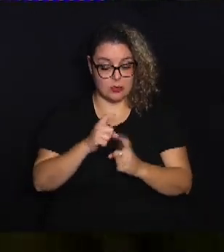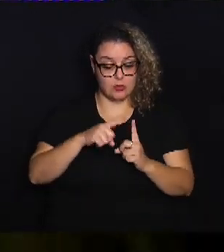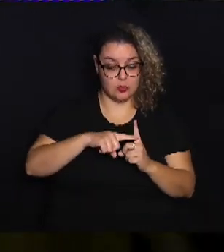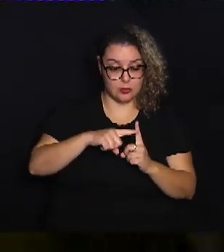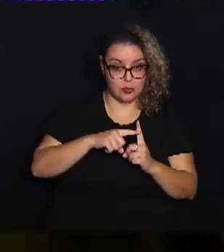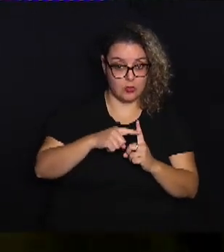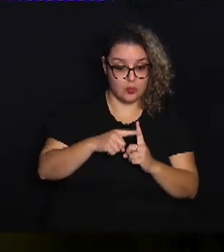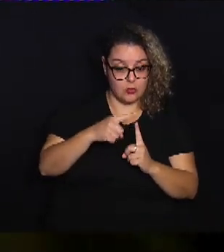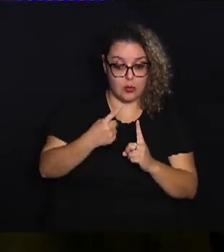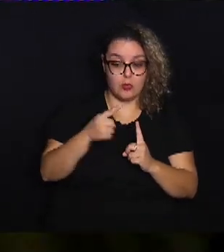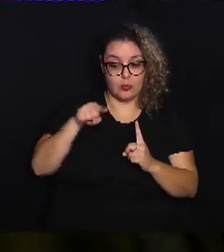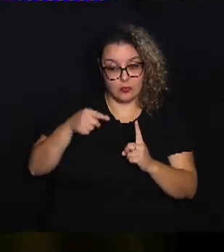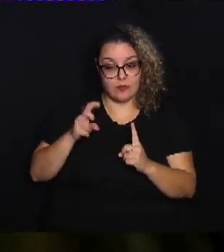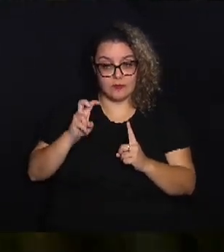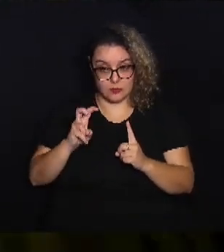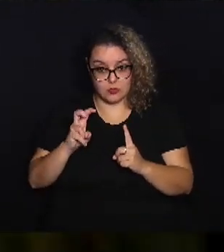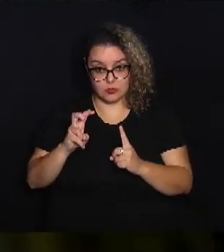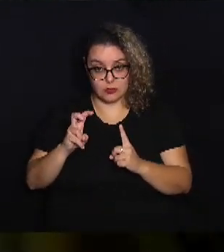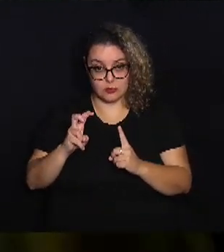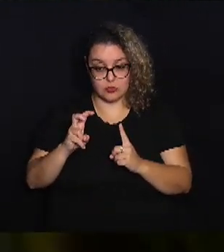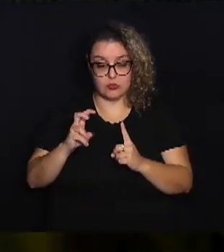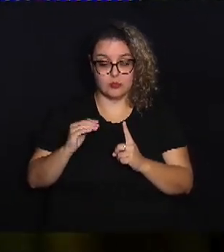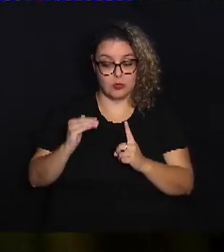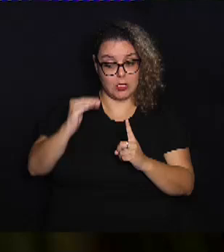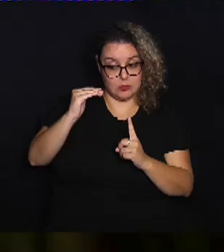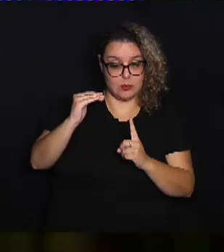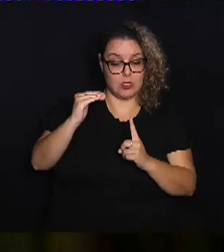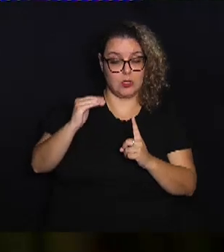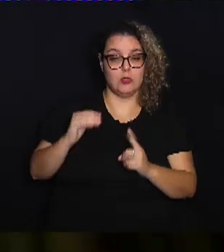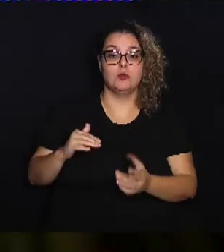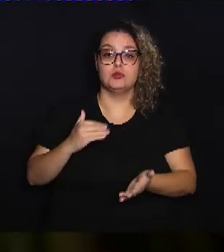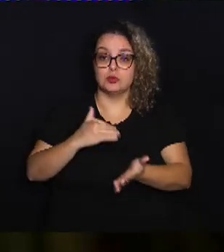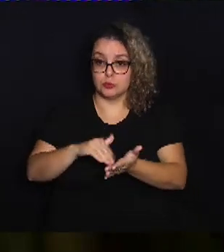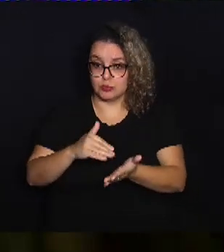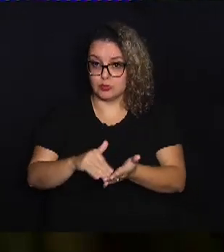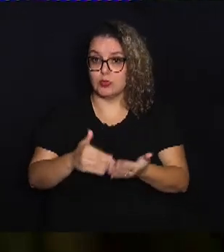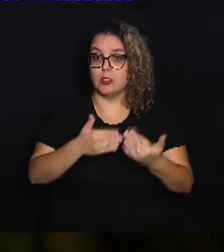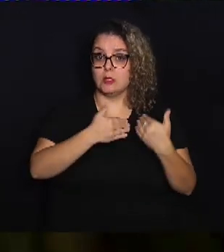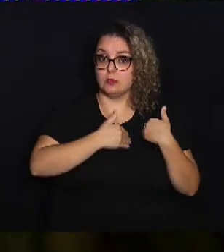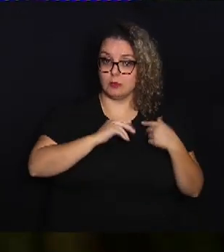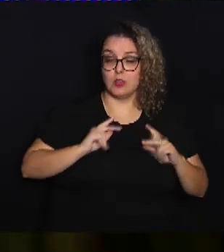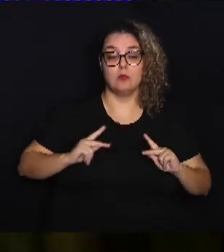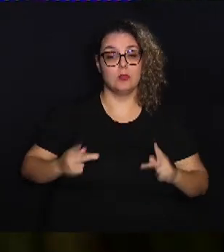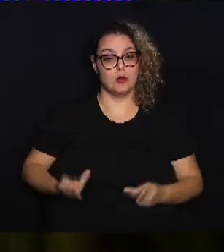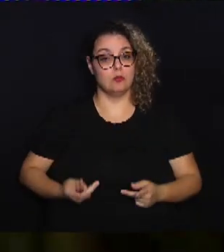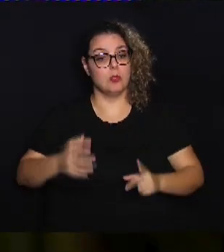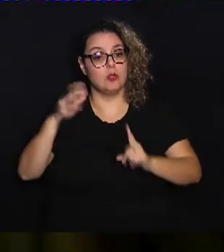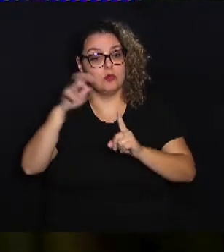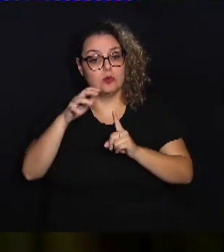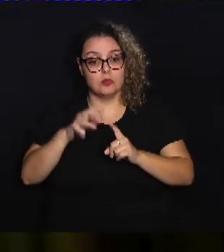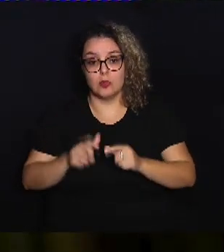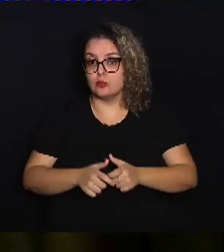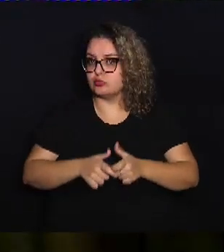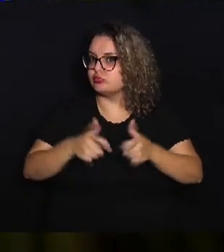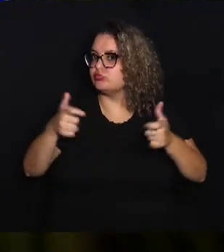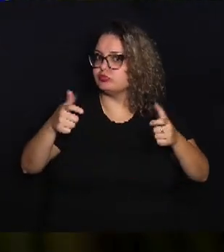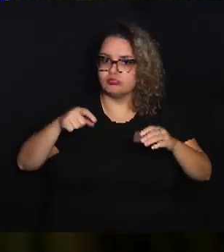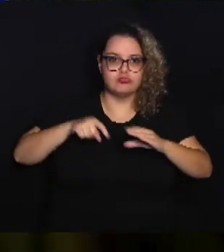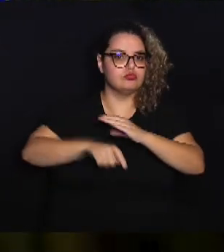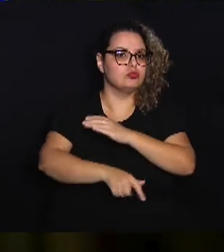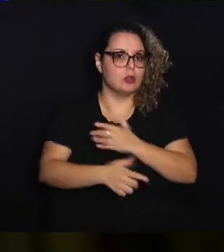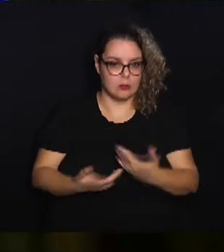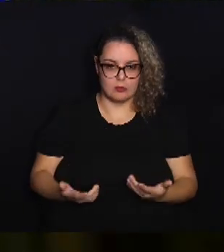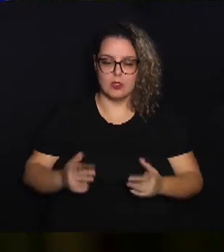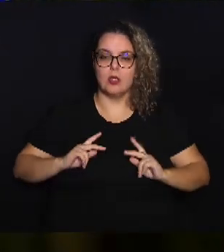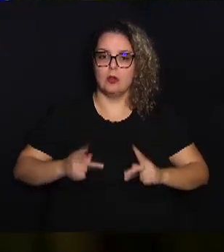aumentar 1,5 graus centígrados. O secretário responsabiliza a humanidade pelo impacto gigantesco causado à